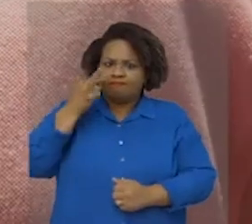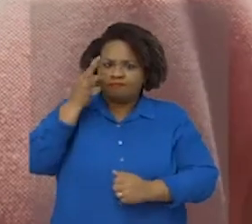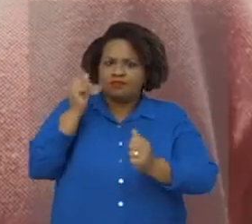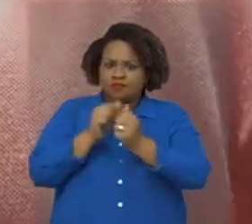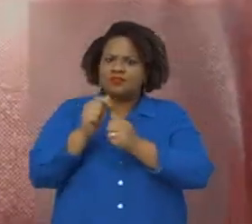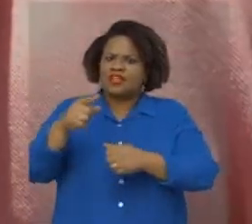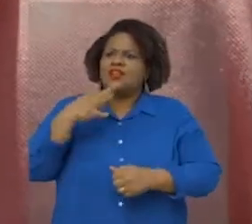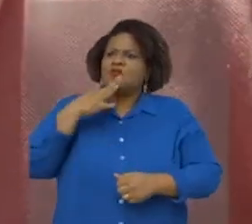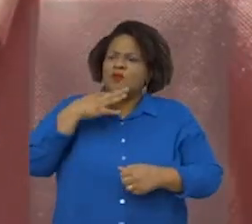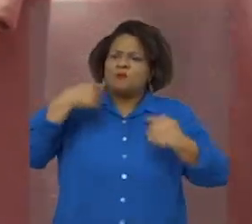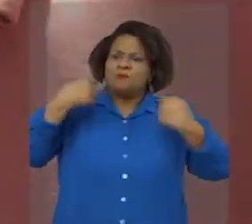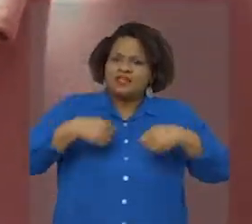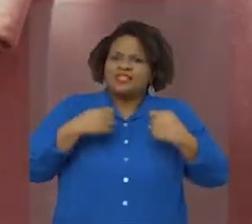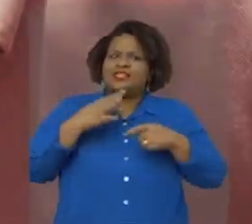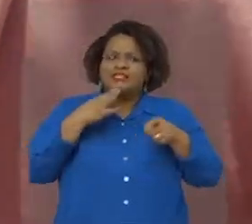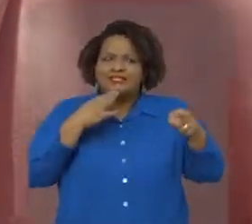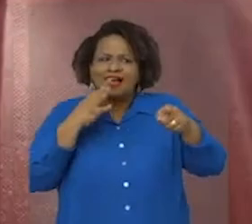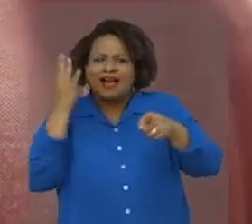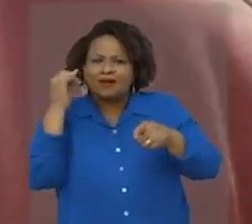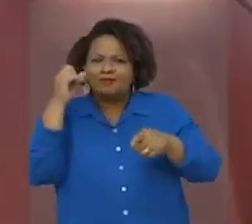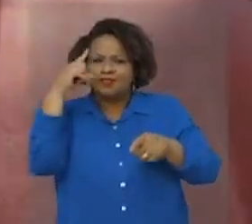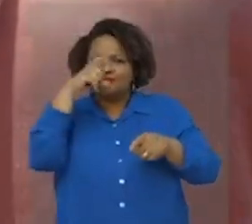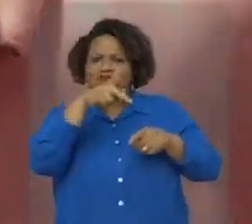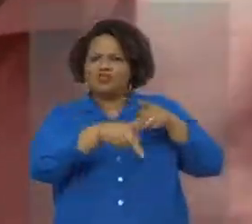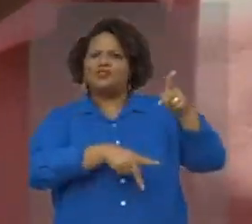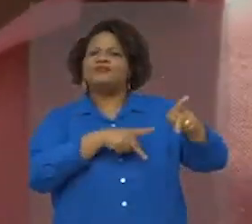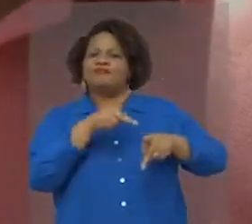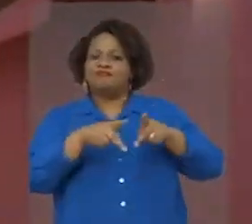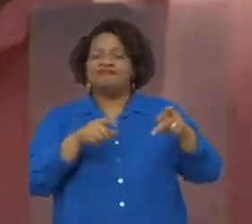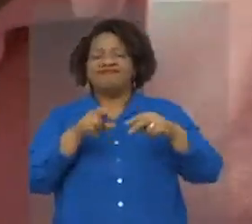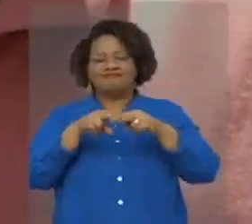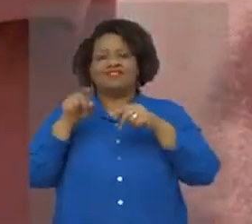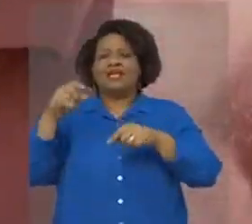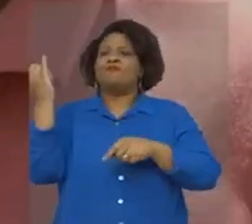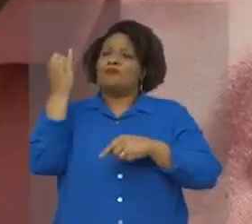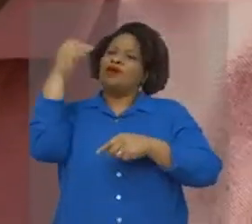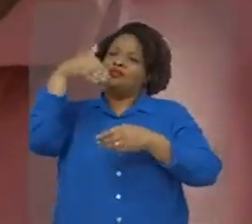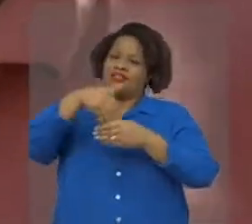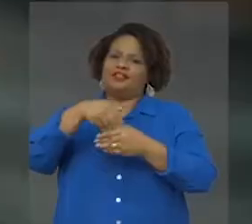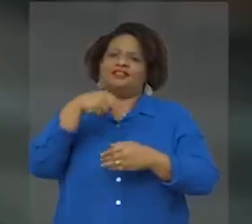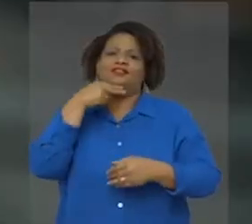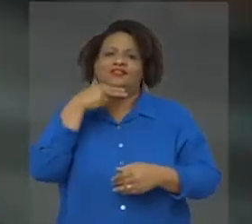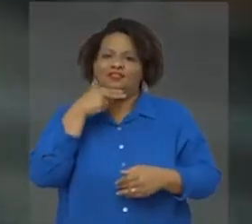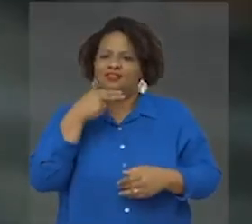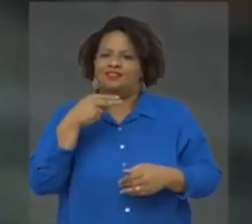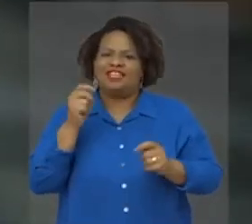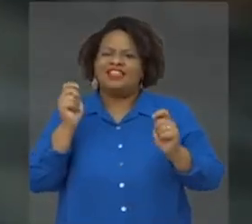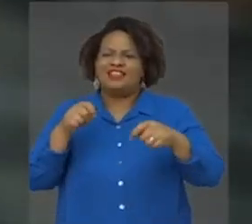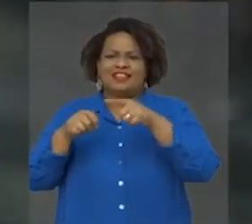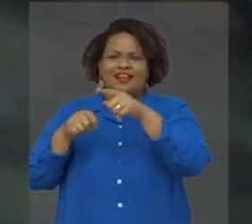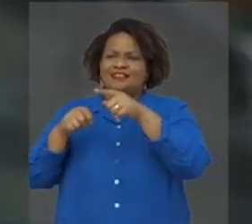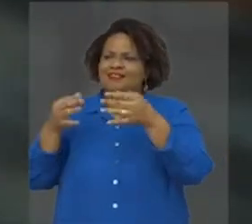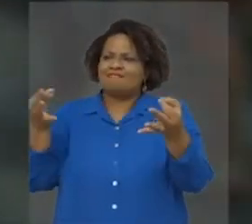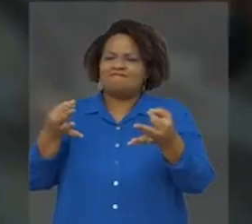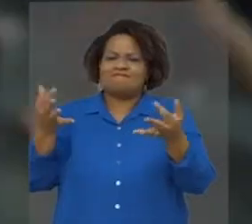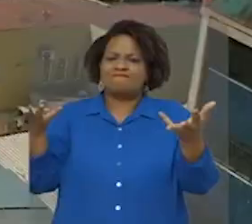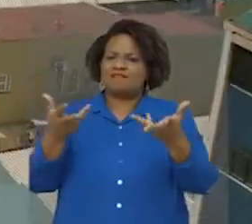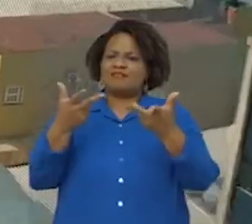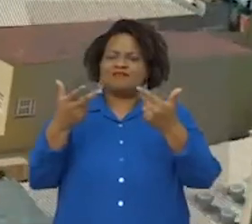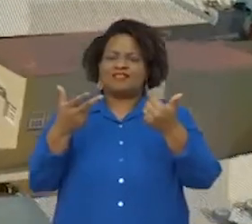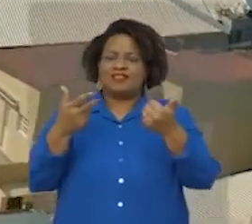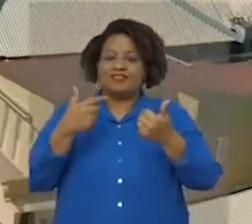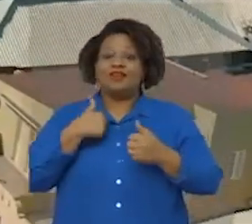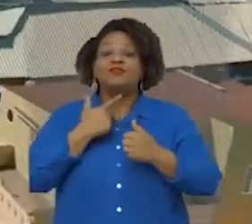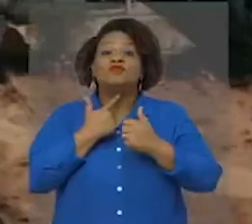conhece as necessidades, conhece a dificuldade daquele povo. Então, é importante voltar para a SEMINET. Tem tudo para ser um grande governador.